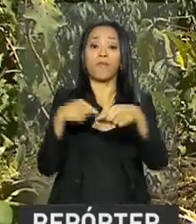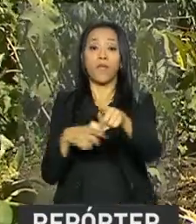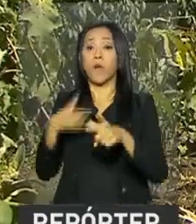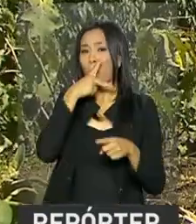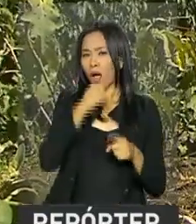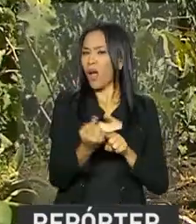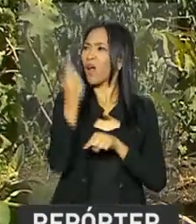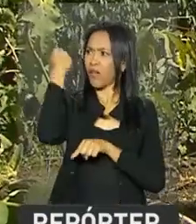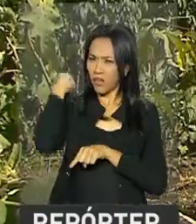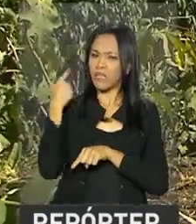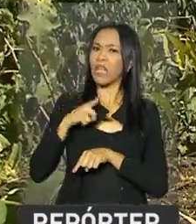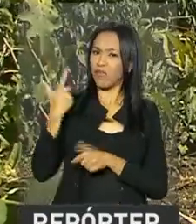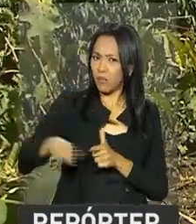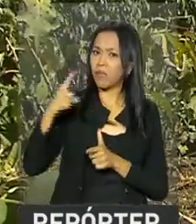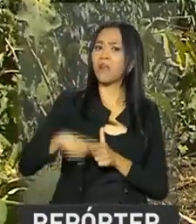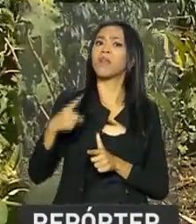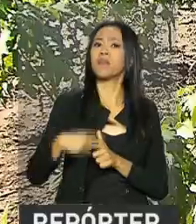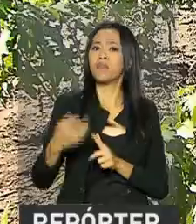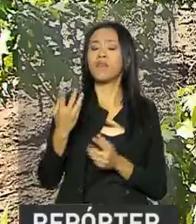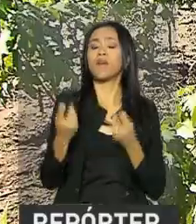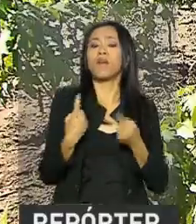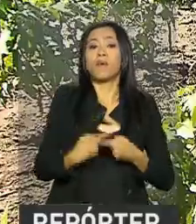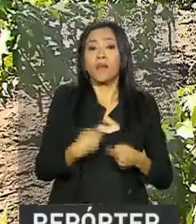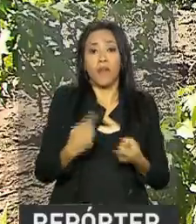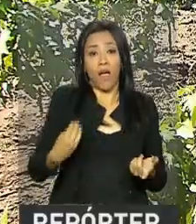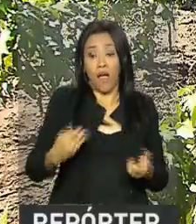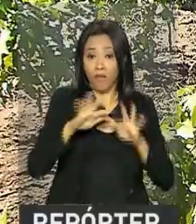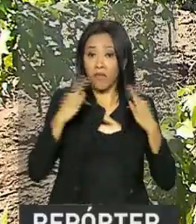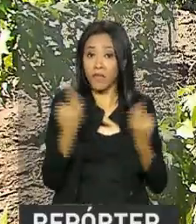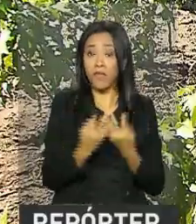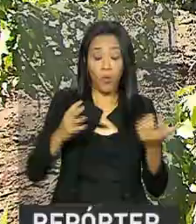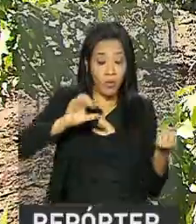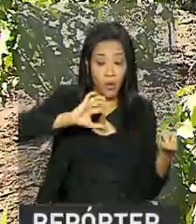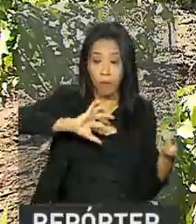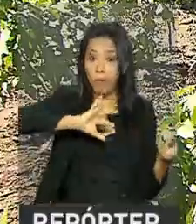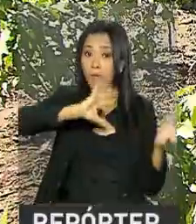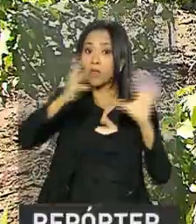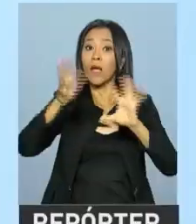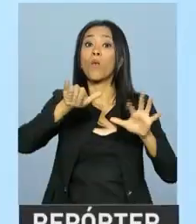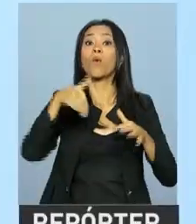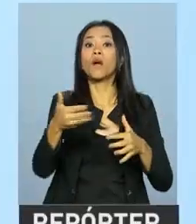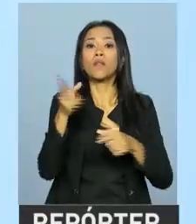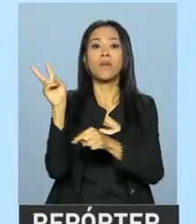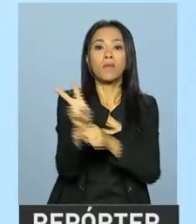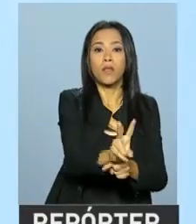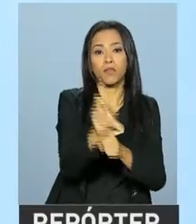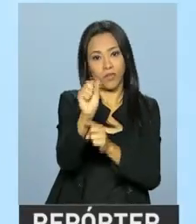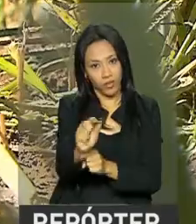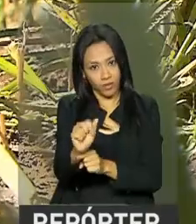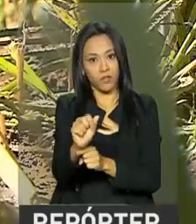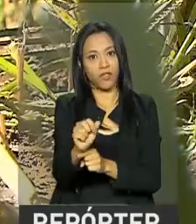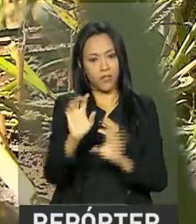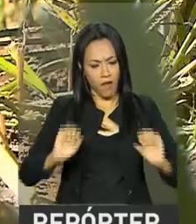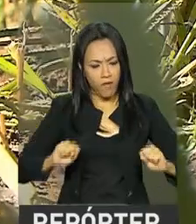passou por dificuldades com a produção convencional. A vida da família começou a mudar quando teve acesso a créditos do Programa Nacional